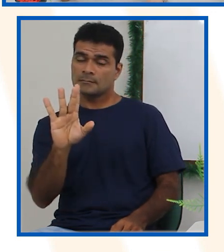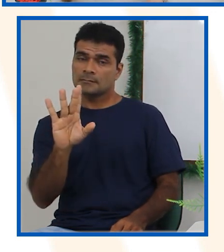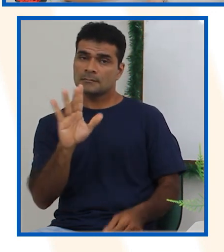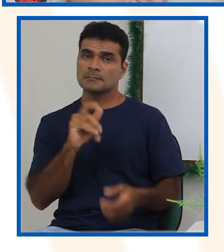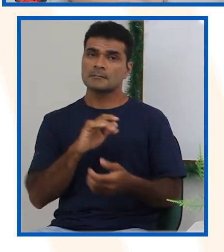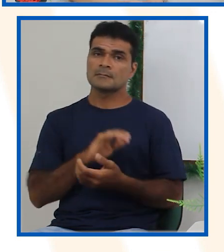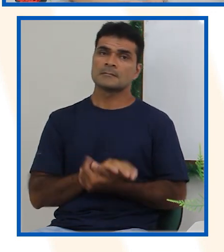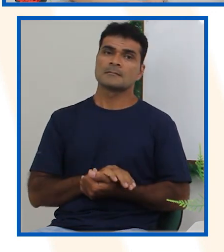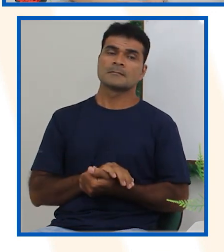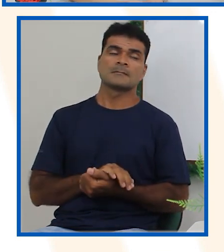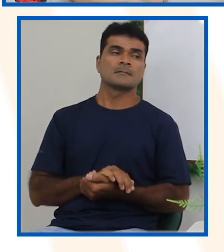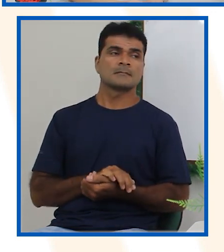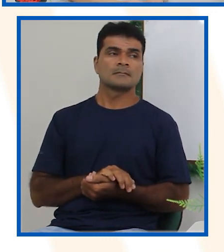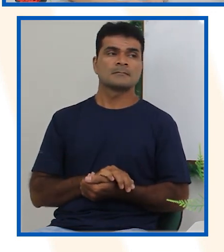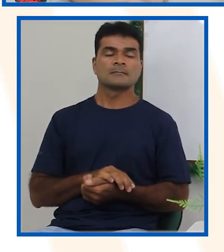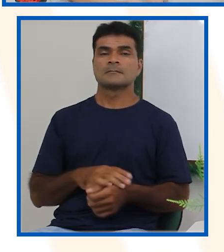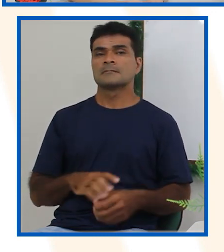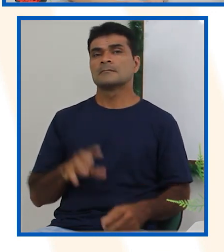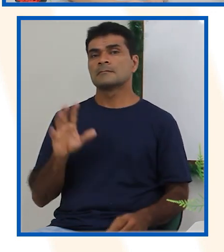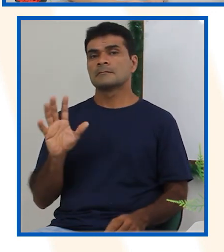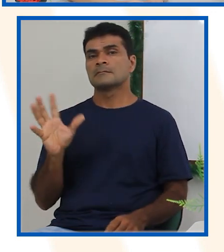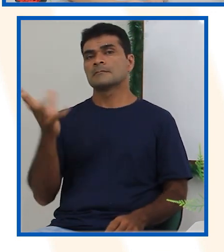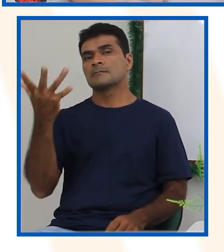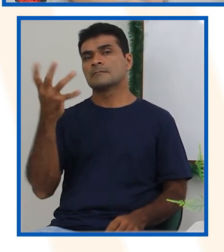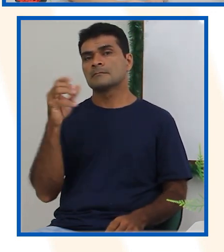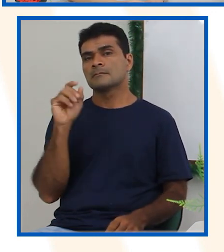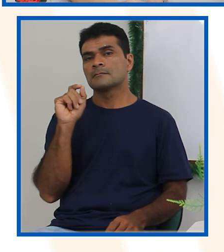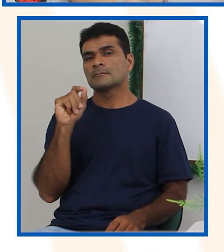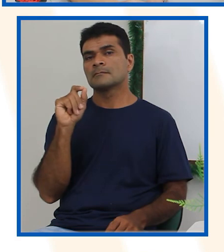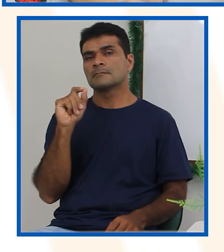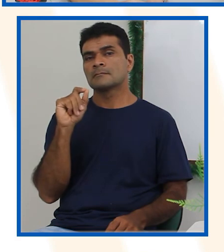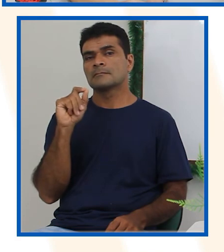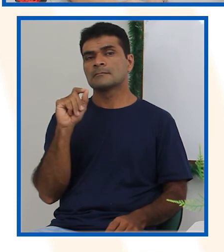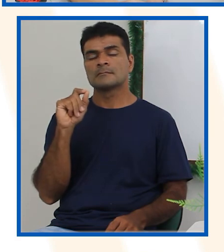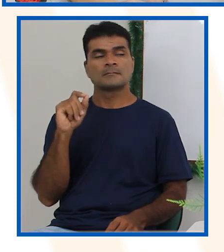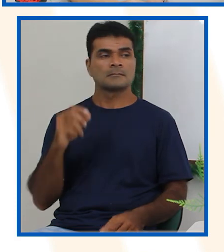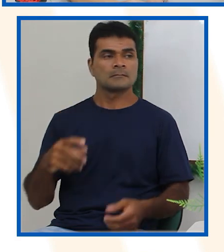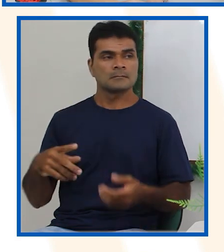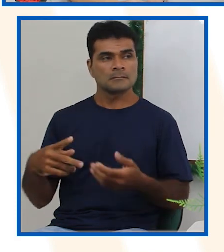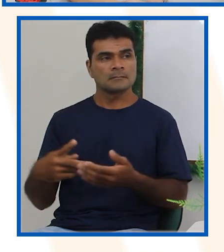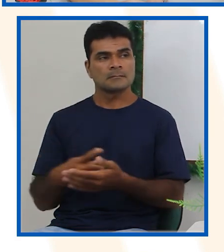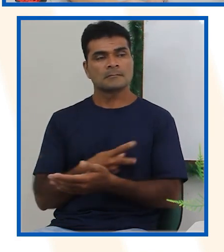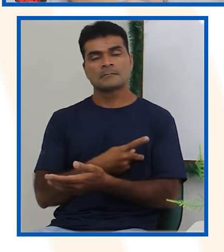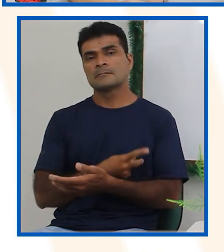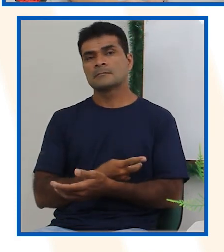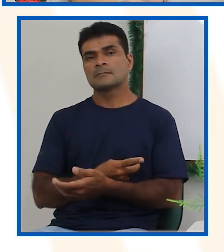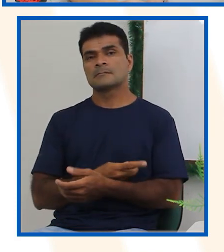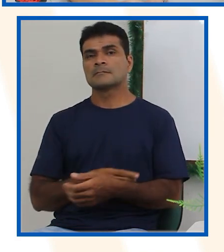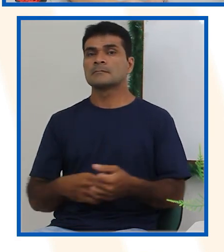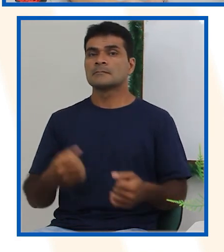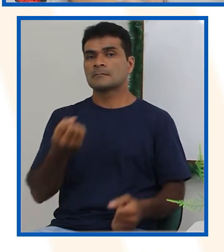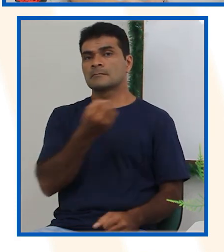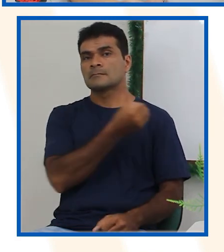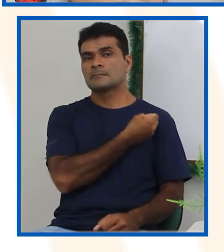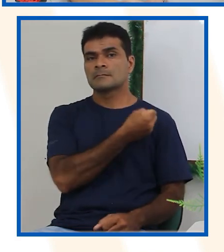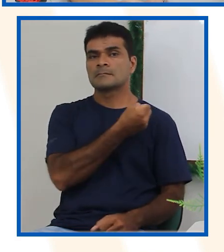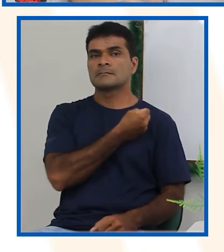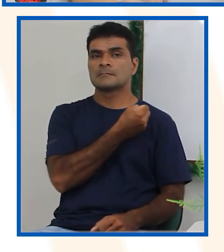que aconteça? Que seja escolhido, saia na urna o número ímpar.